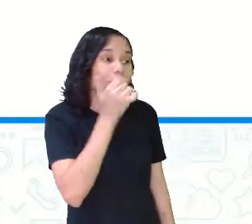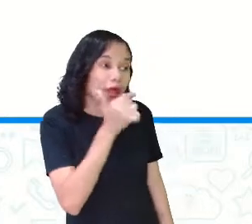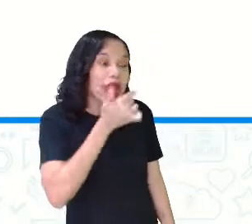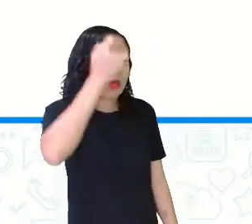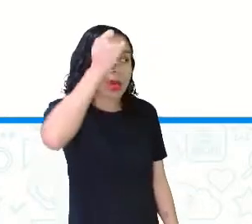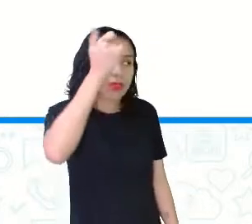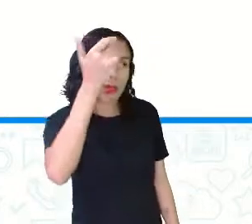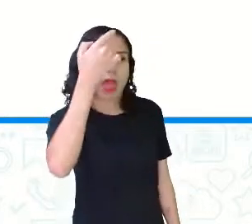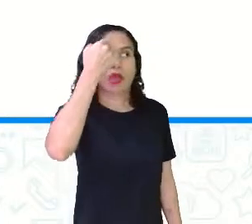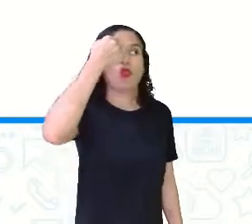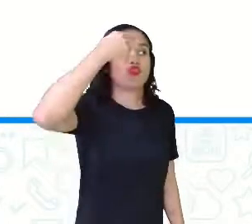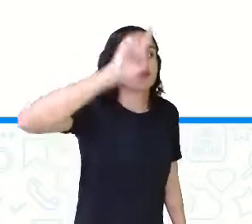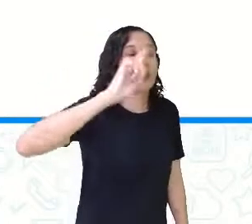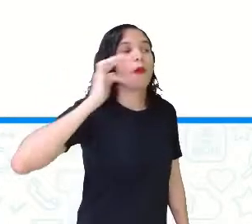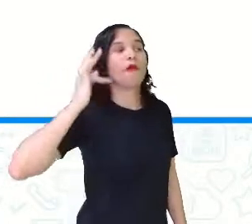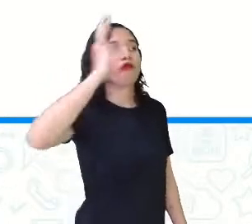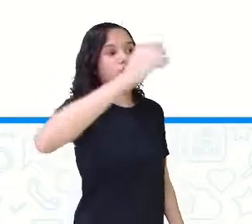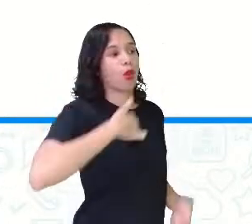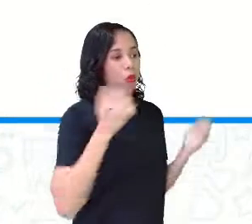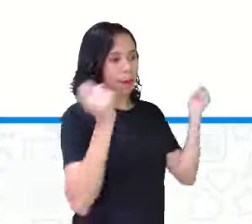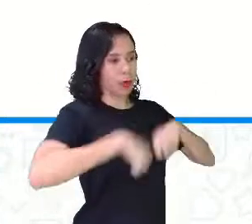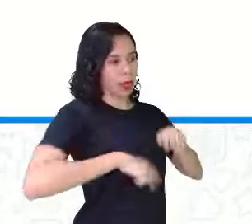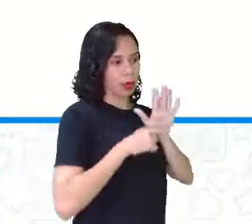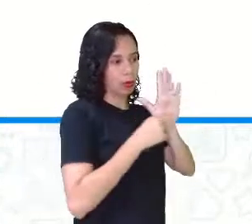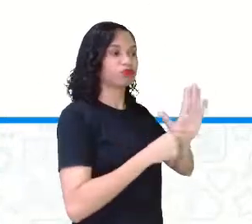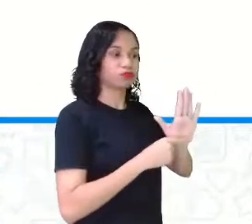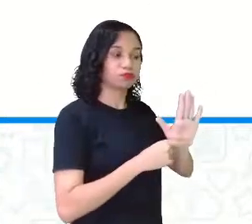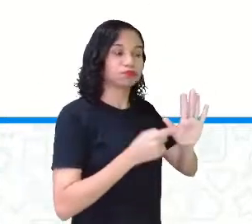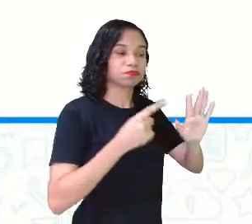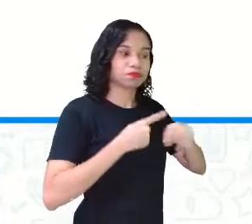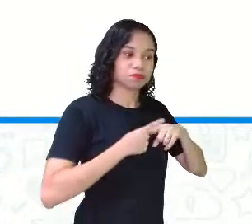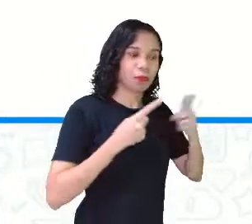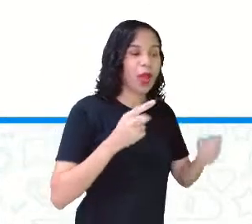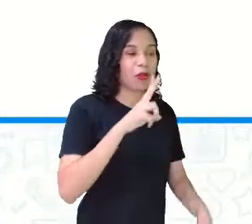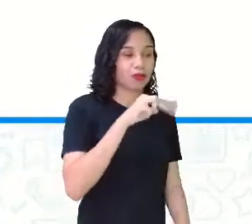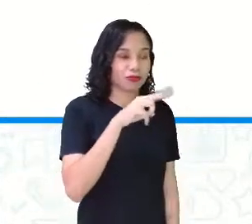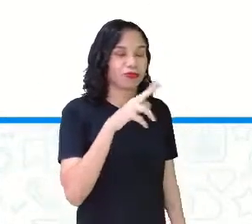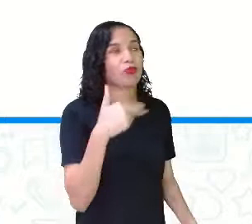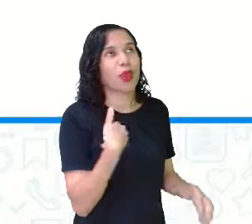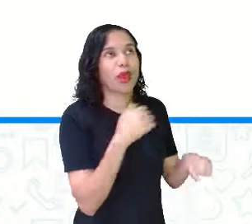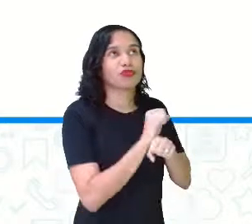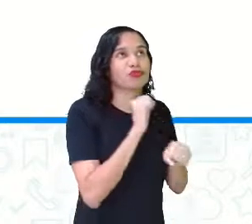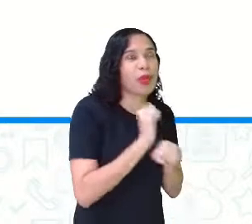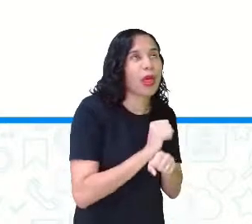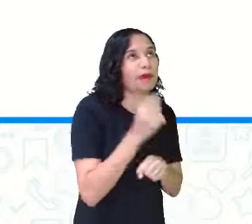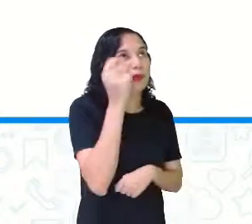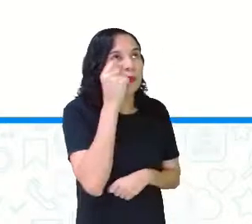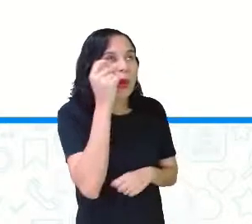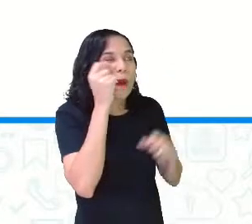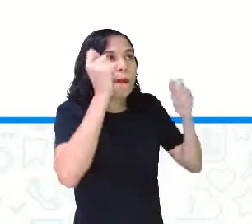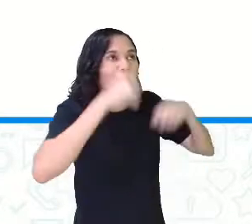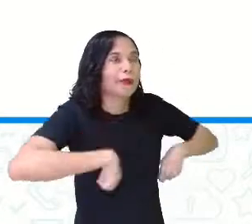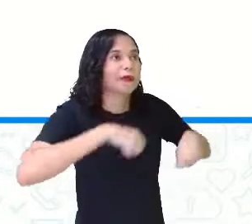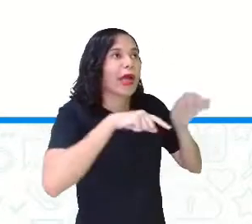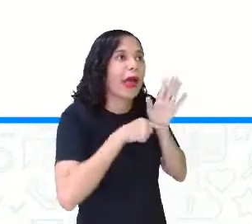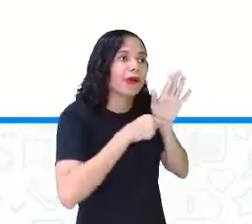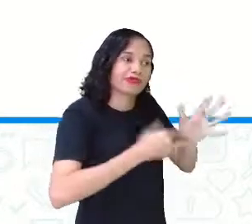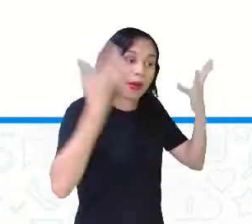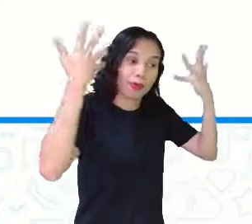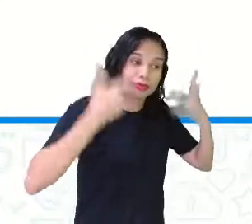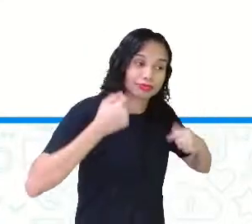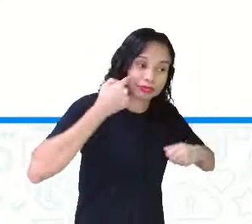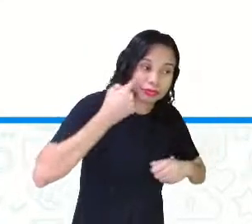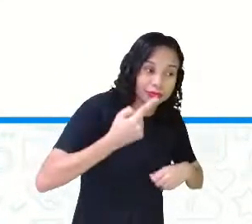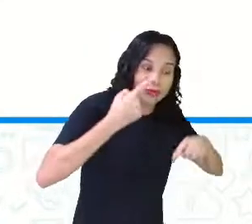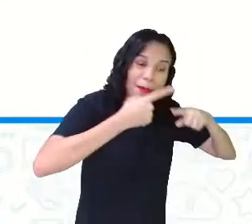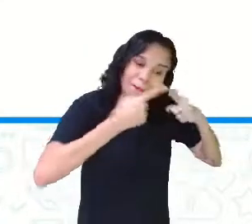de que eu jamais seria capaz de ajudá-lo. Nunca esperava receber de mim qualquer favor em troca do seu.